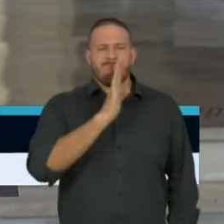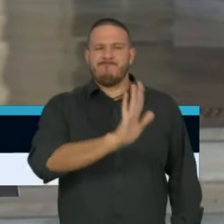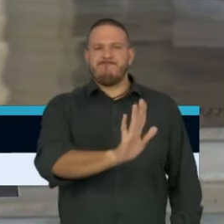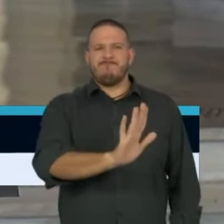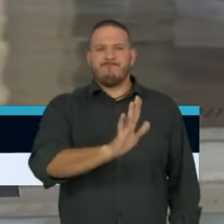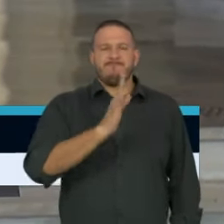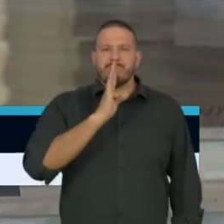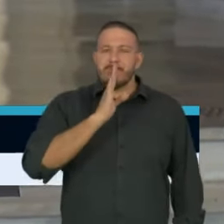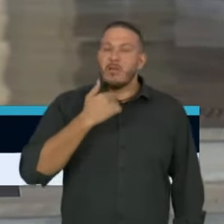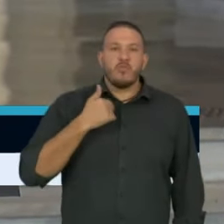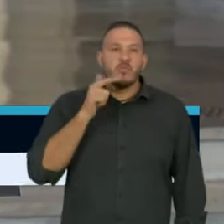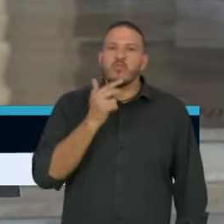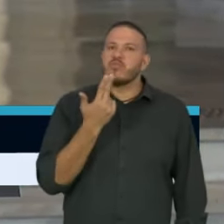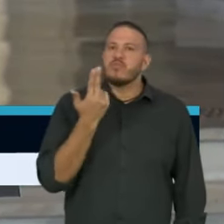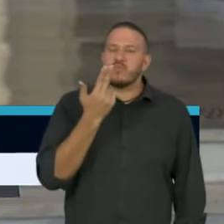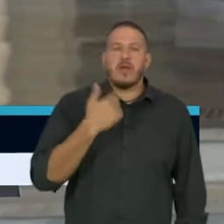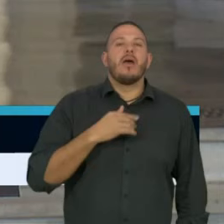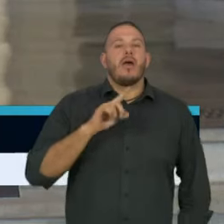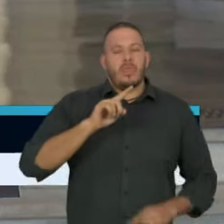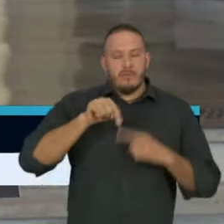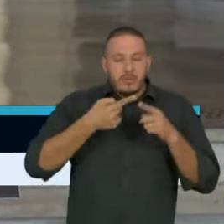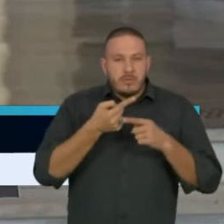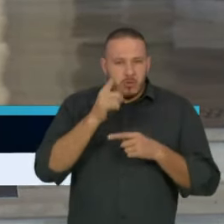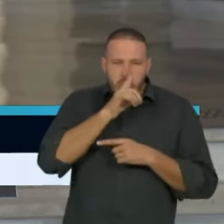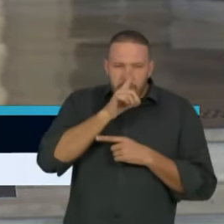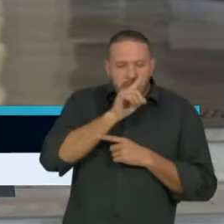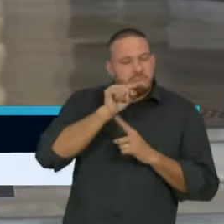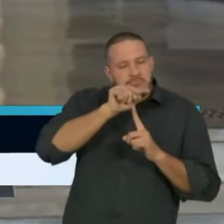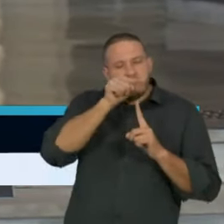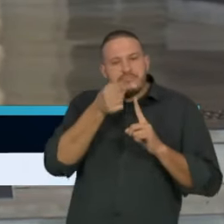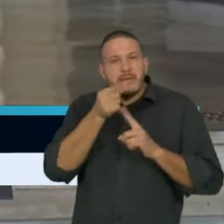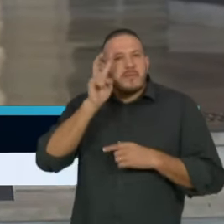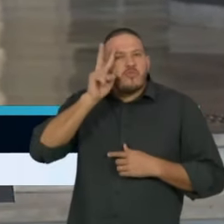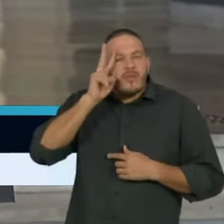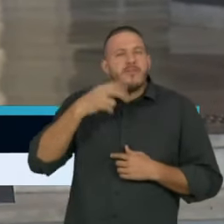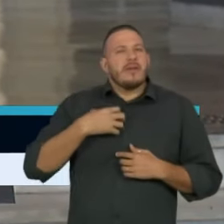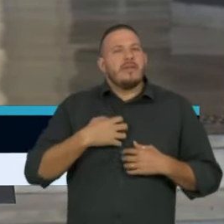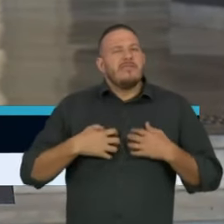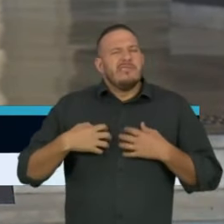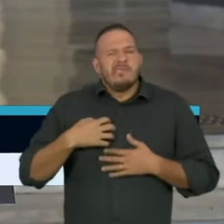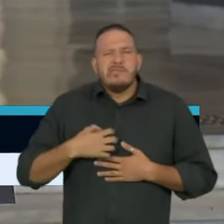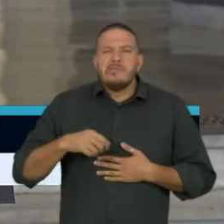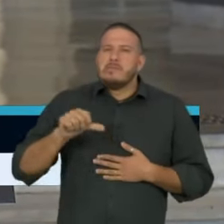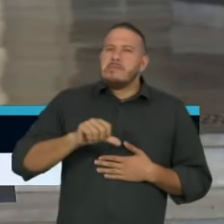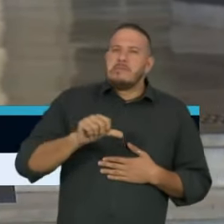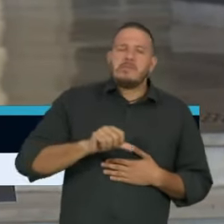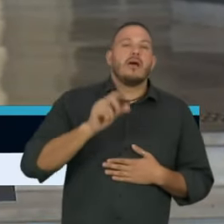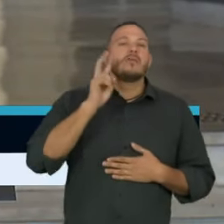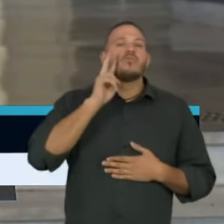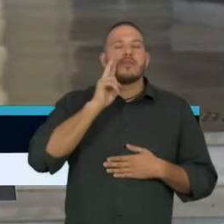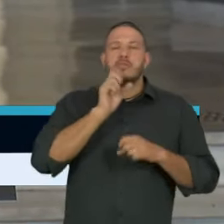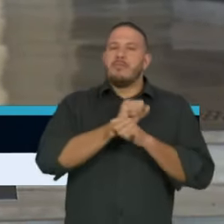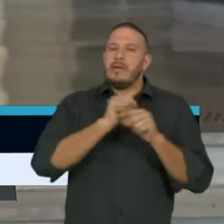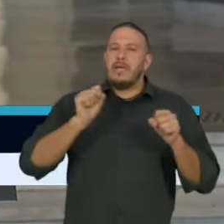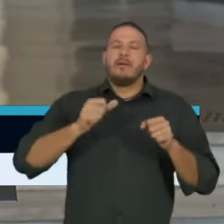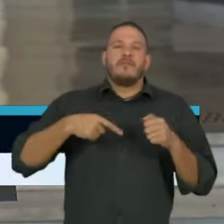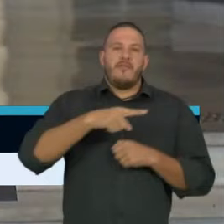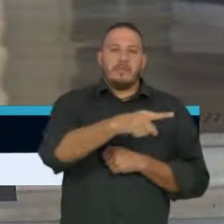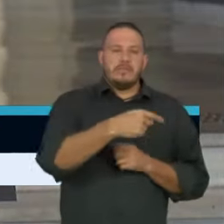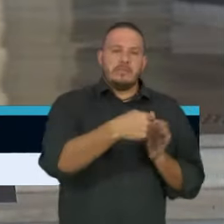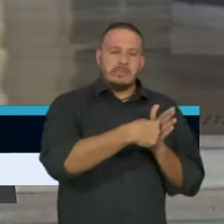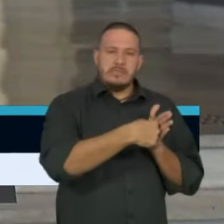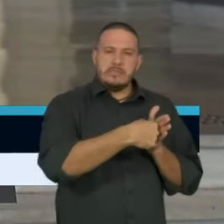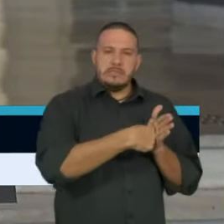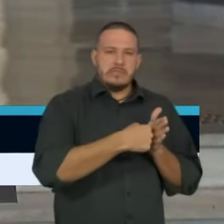não consegui. De domingo para segunda, eu passei muito mal e na segunda de manhã eu fui fazer o exame